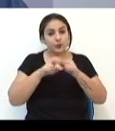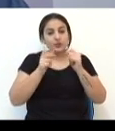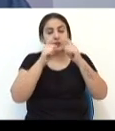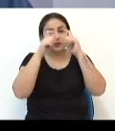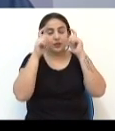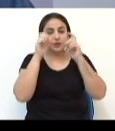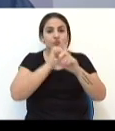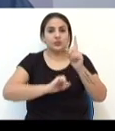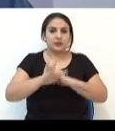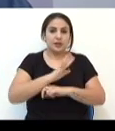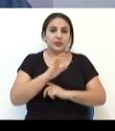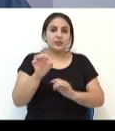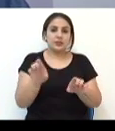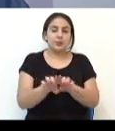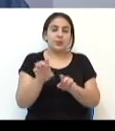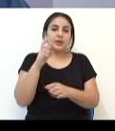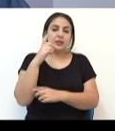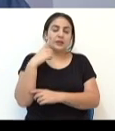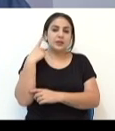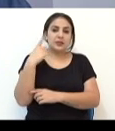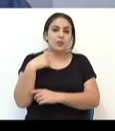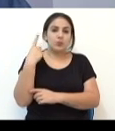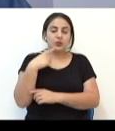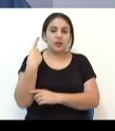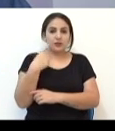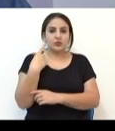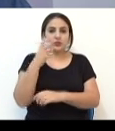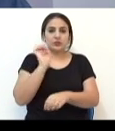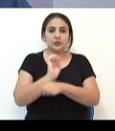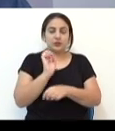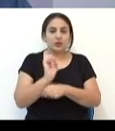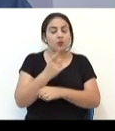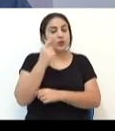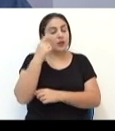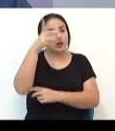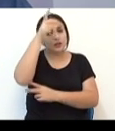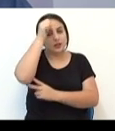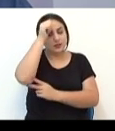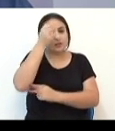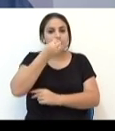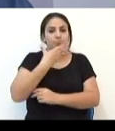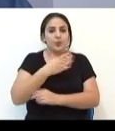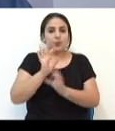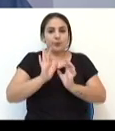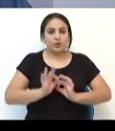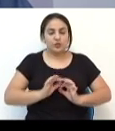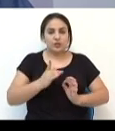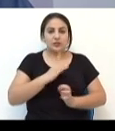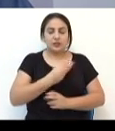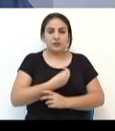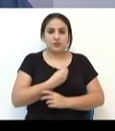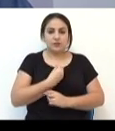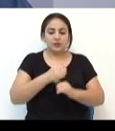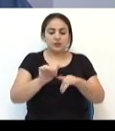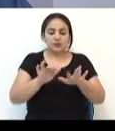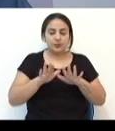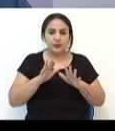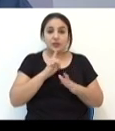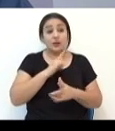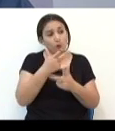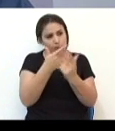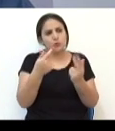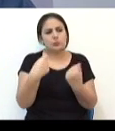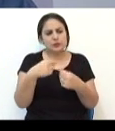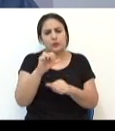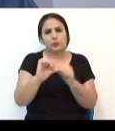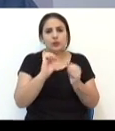alertar os deputados estaduais, que analisem bem esse projeto, essa PEC que está lá na Assembleia. Tem algumas coisas com certeza que tem que ser